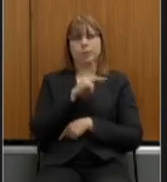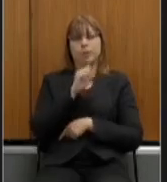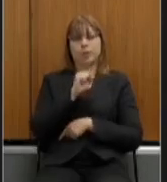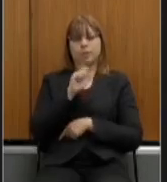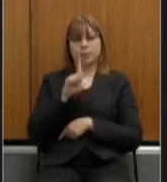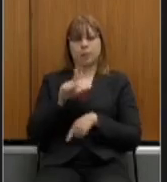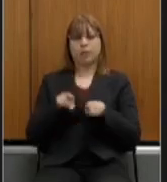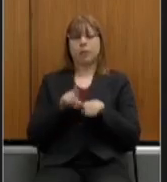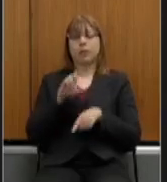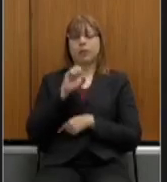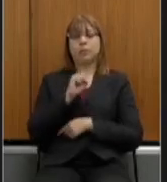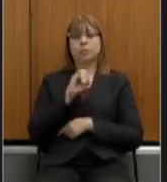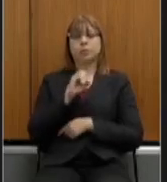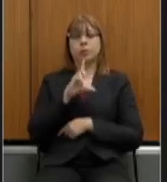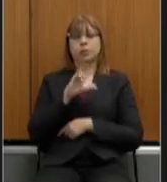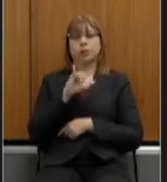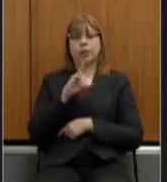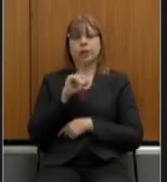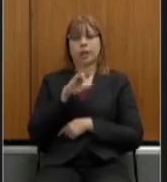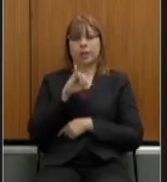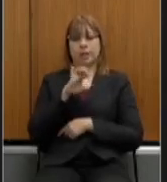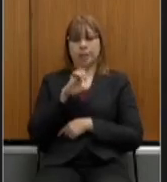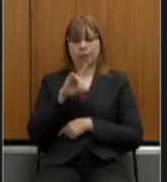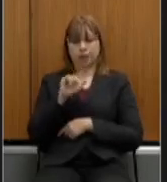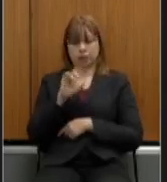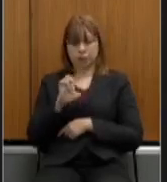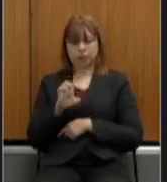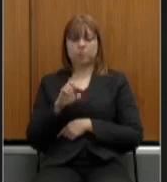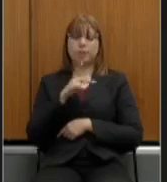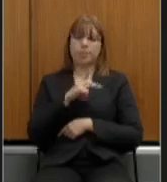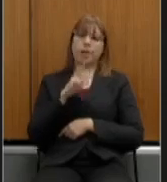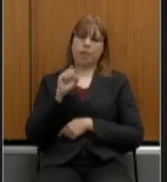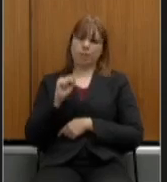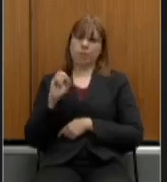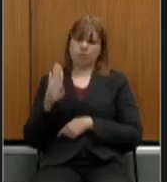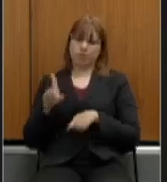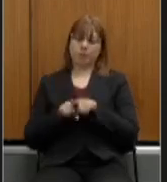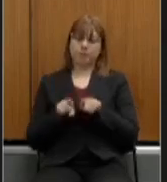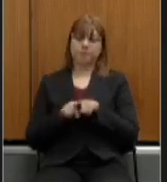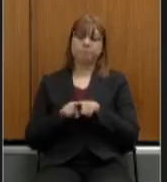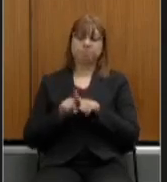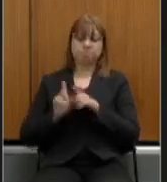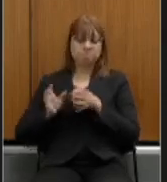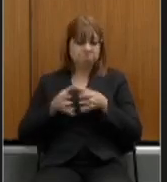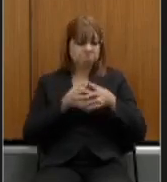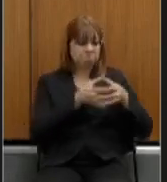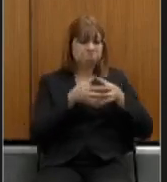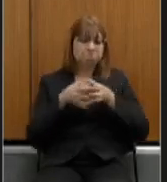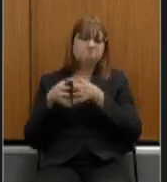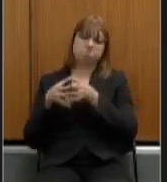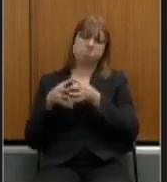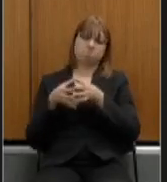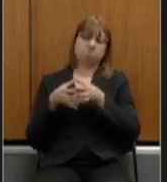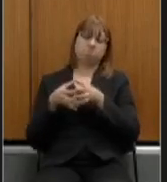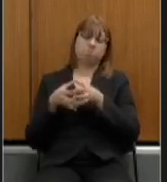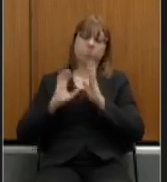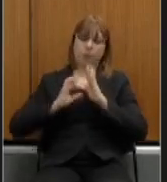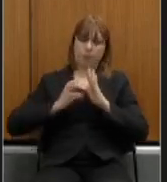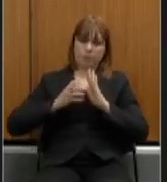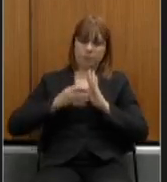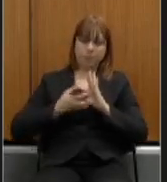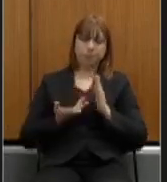e o PSD portanto formamos esta base consistente e